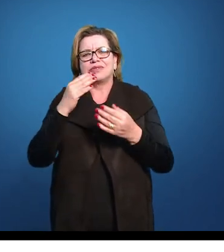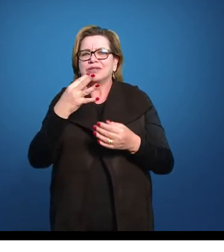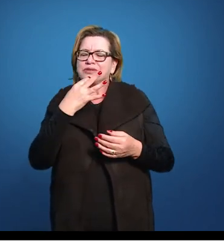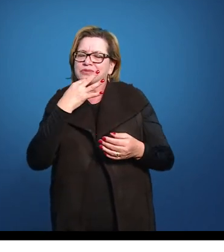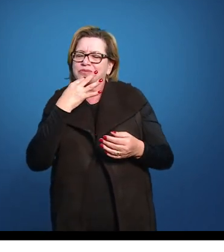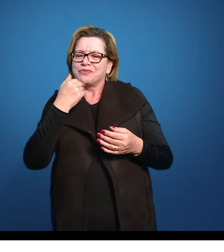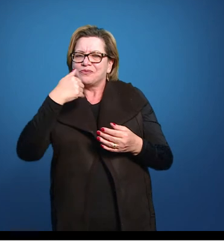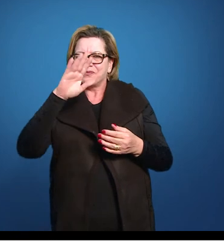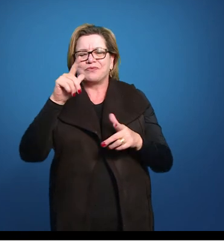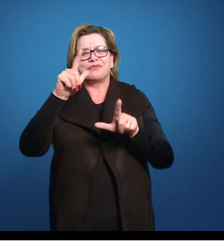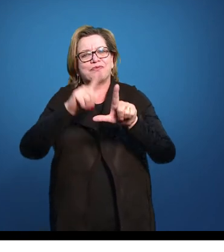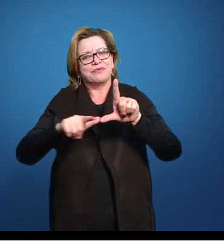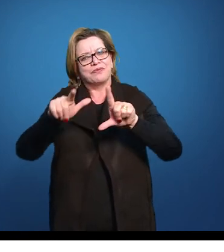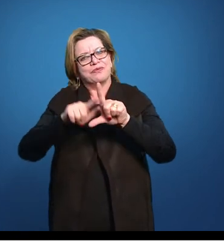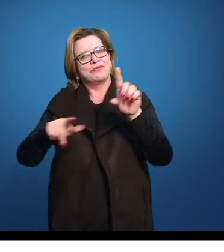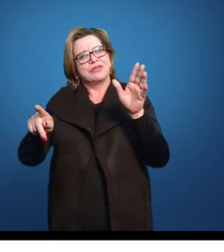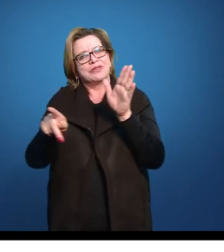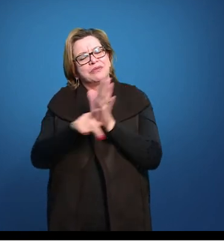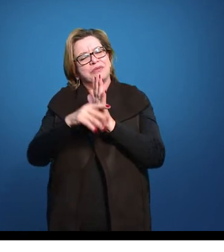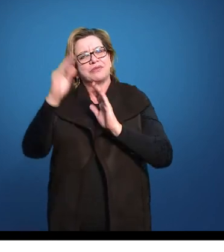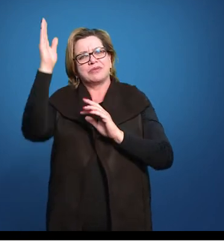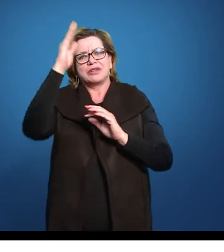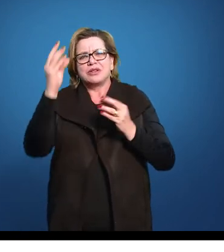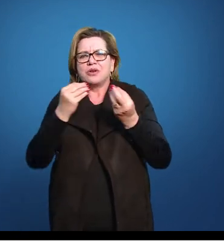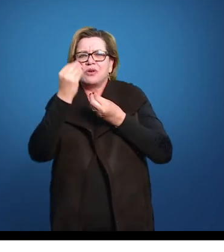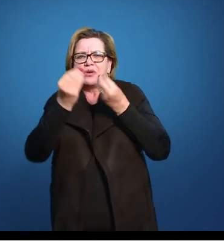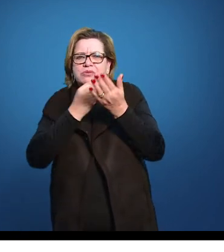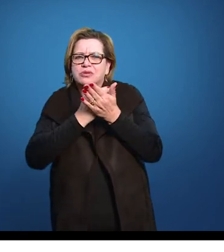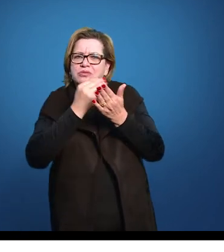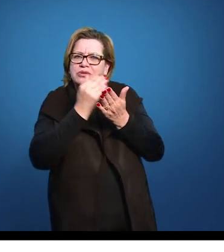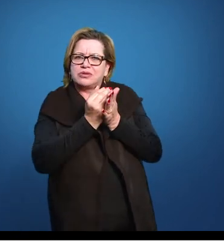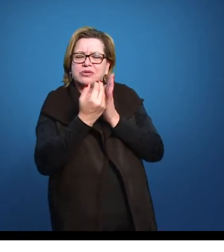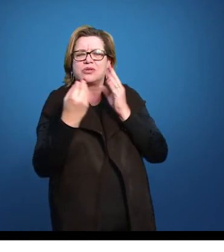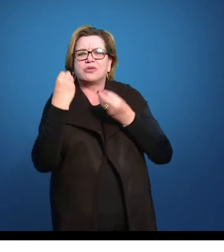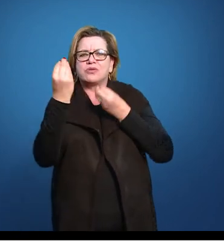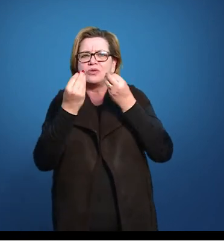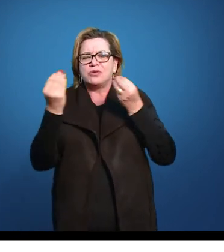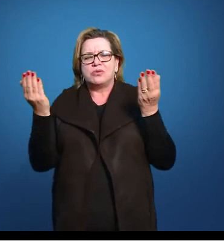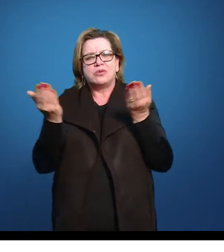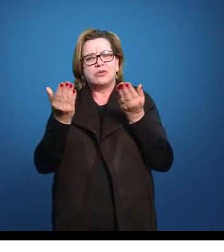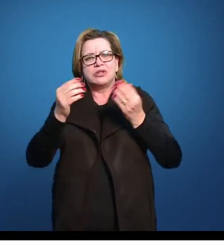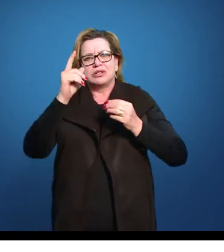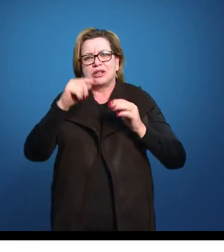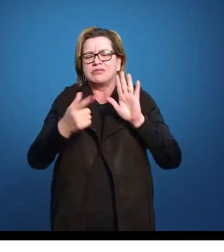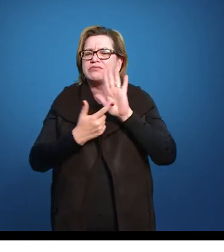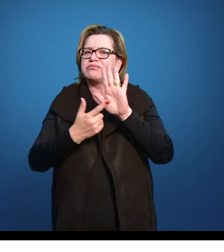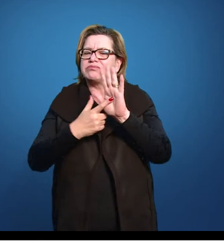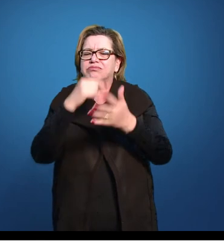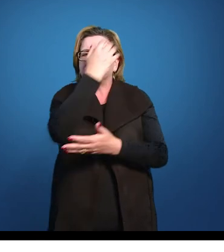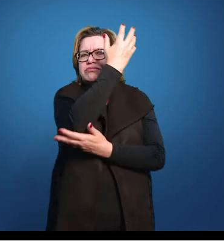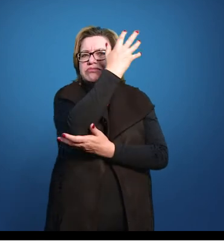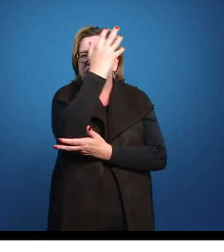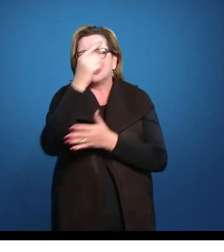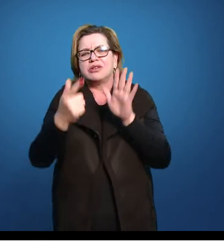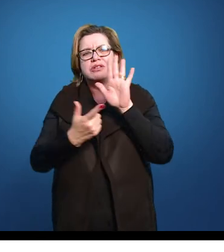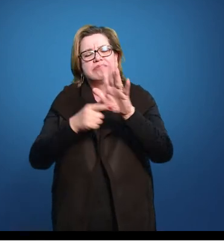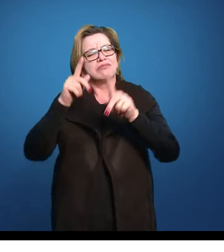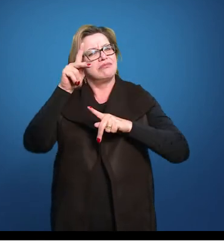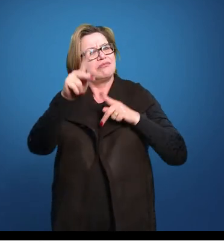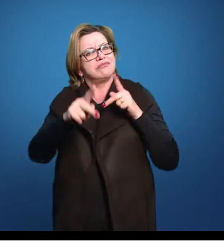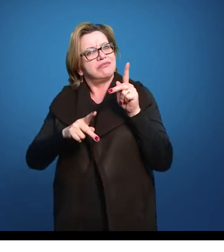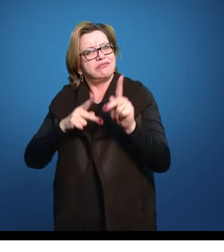como é que ela apresenta aquilo que a gente tem hoje como certo, como representação do nosso país, da nossa natureza, da nossa gente.